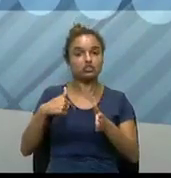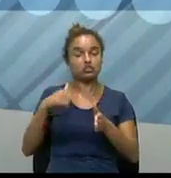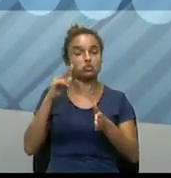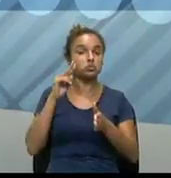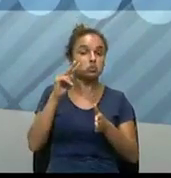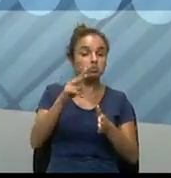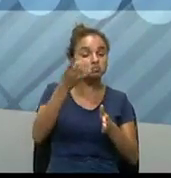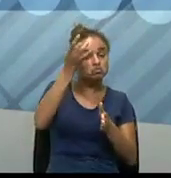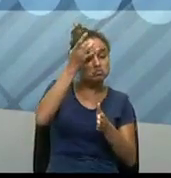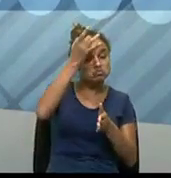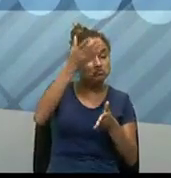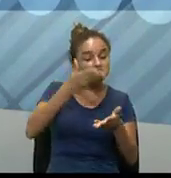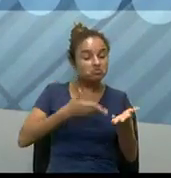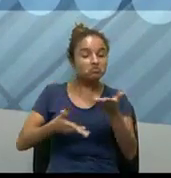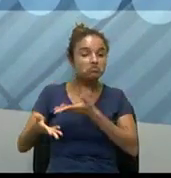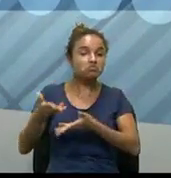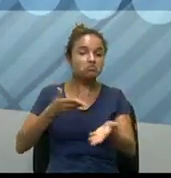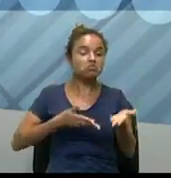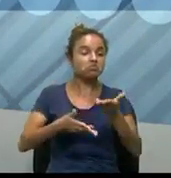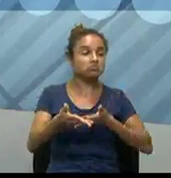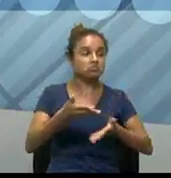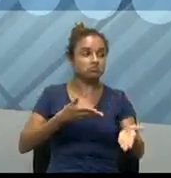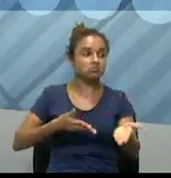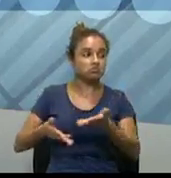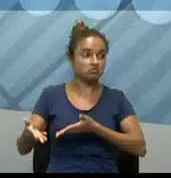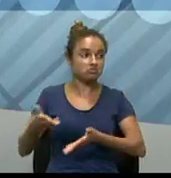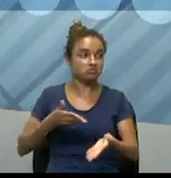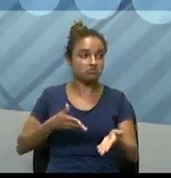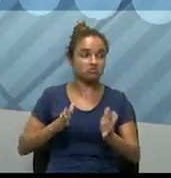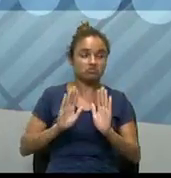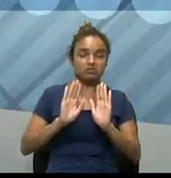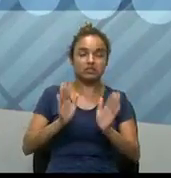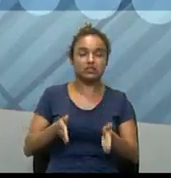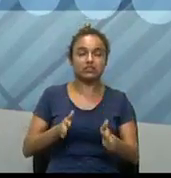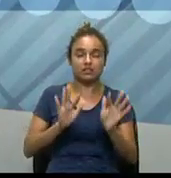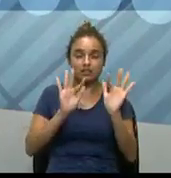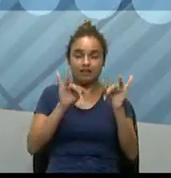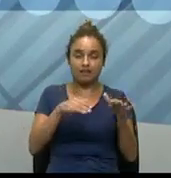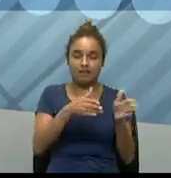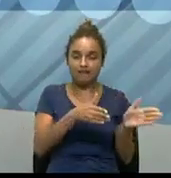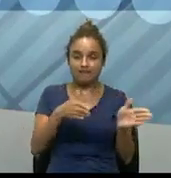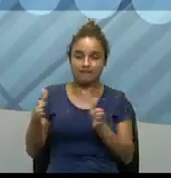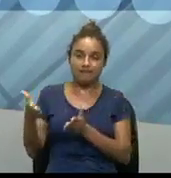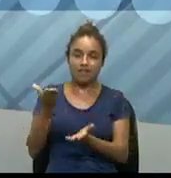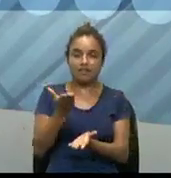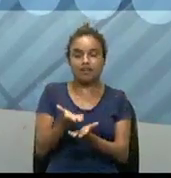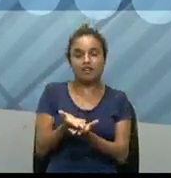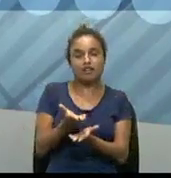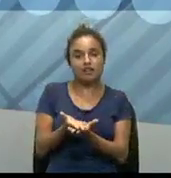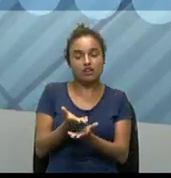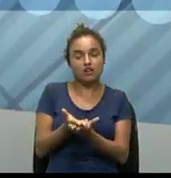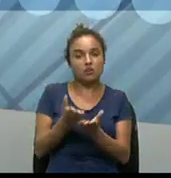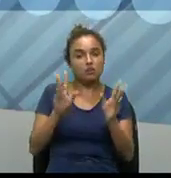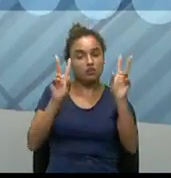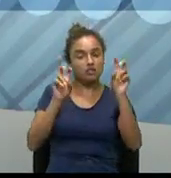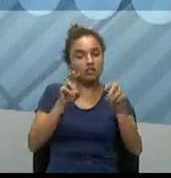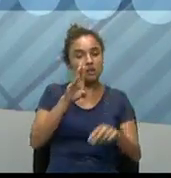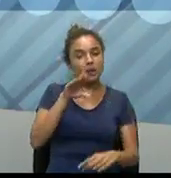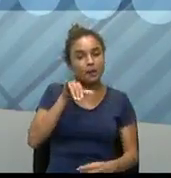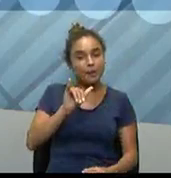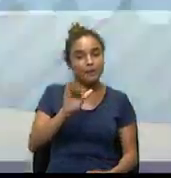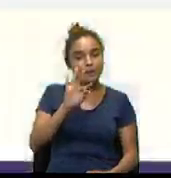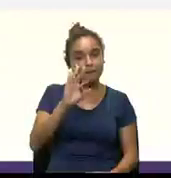facilidade, né? Então, já quase encerrando a nossa aula, né? Então, sobre o tema da Bitcoin,